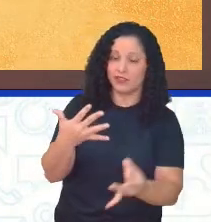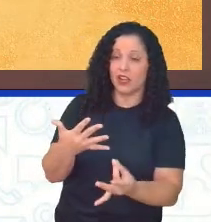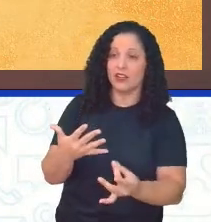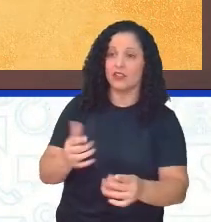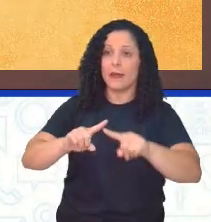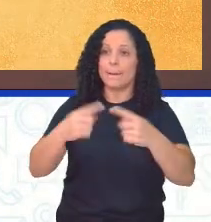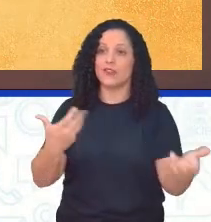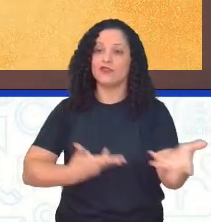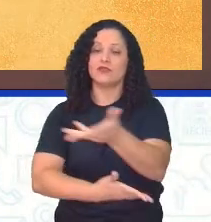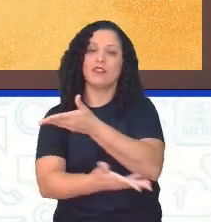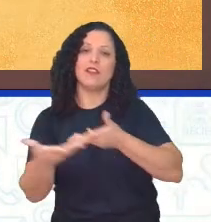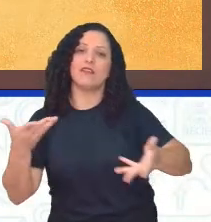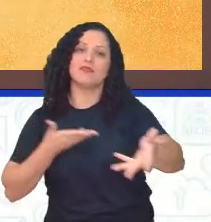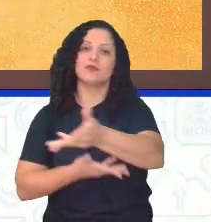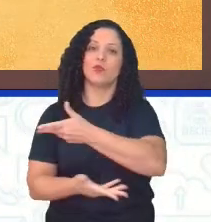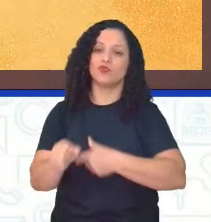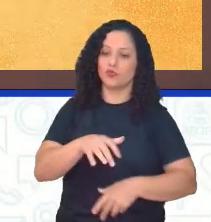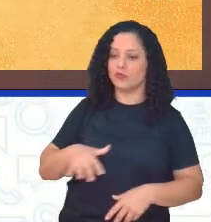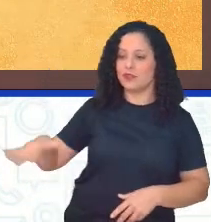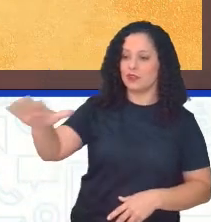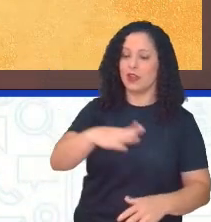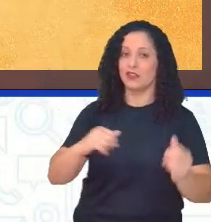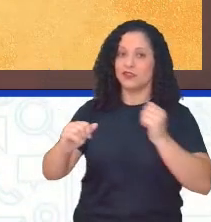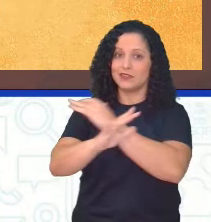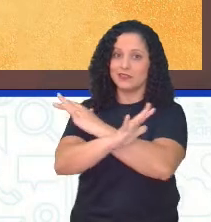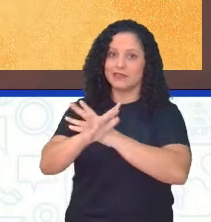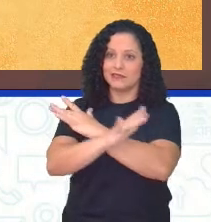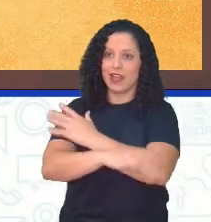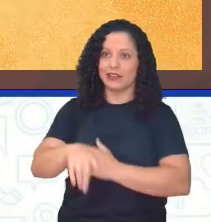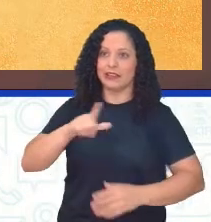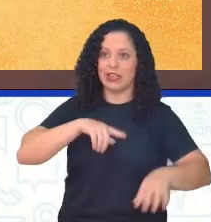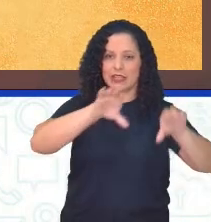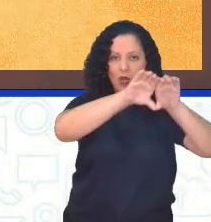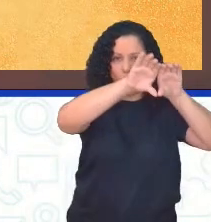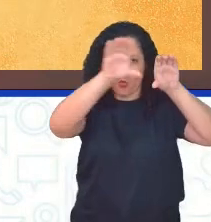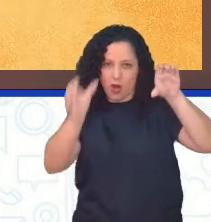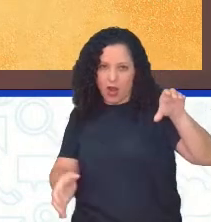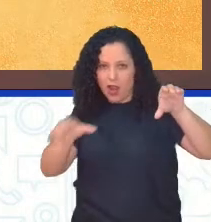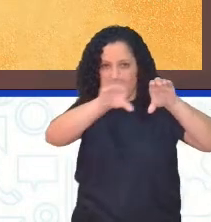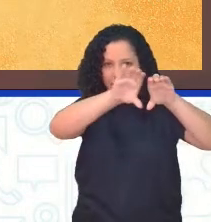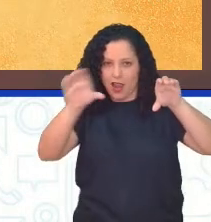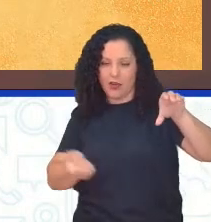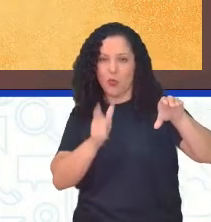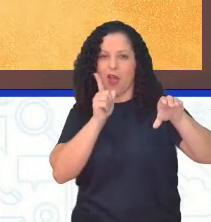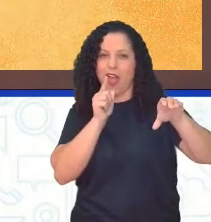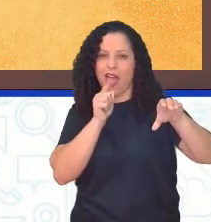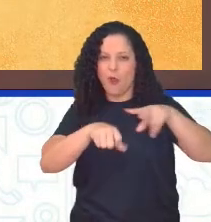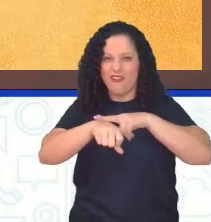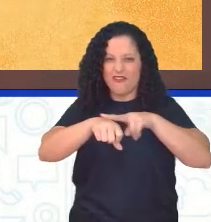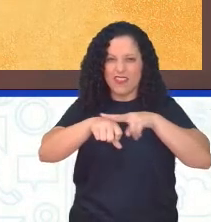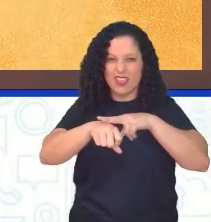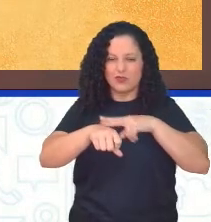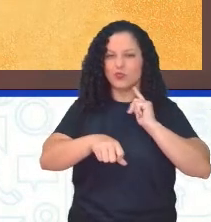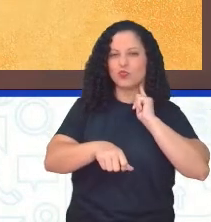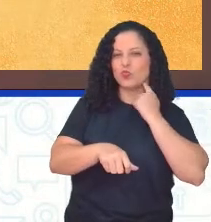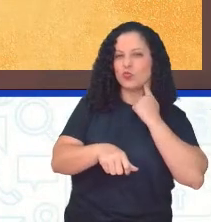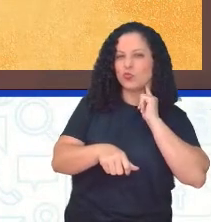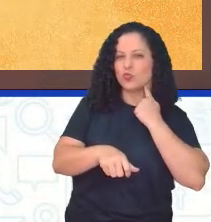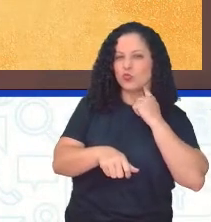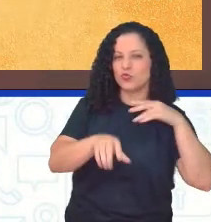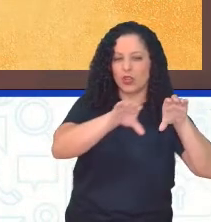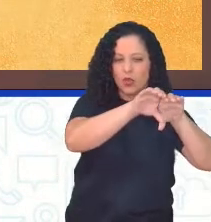urbanas, né, nós temos aí esse cano, aí tem um cano, né, jogando aí uma água verde, tá,